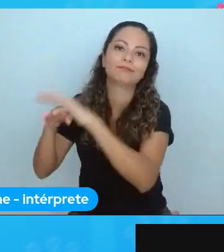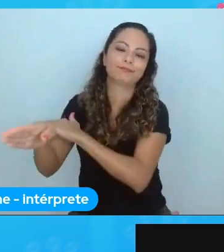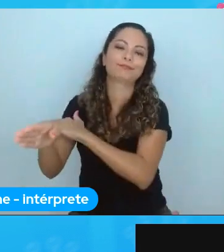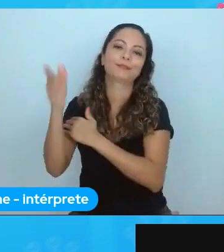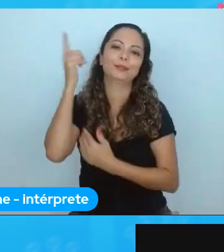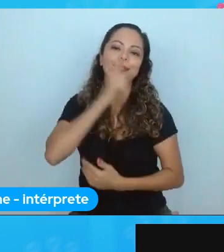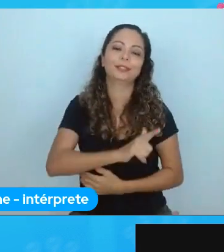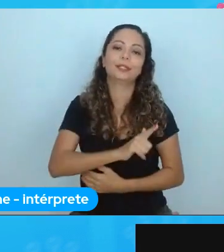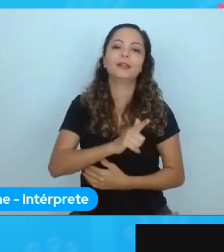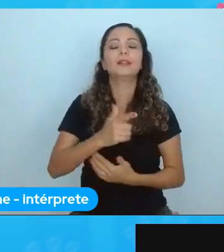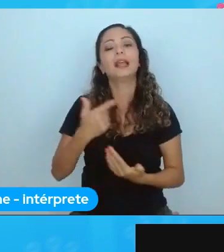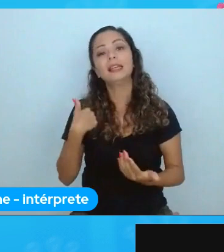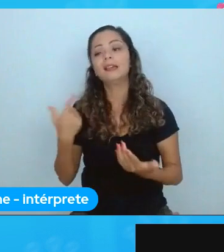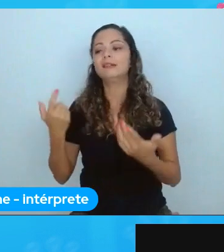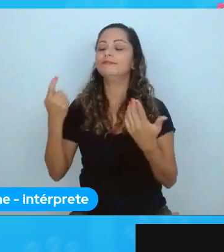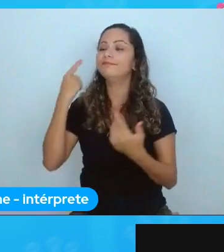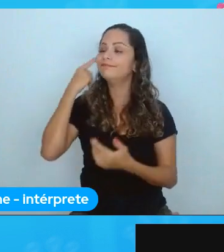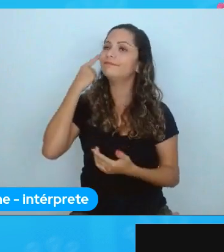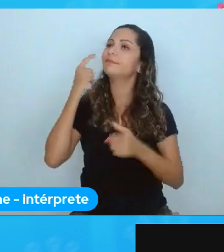ou direito,